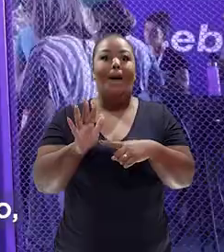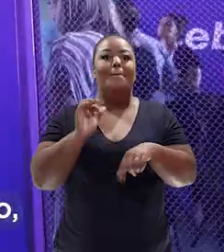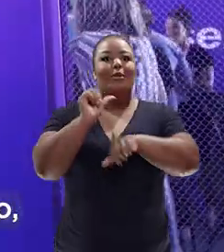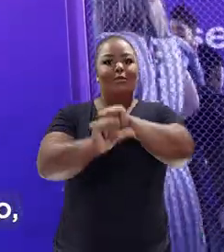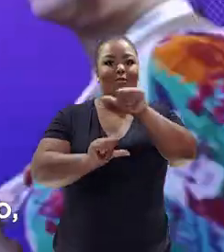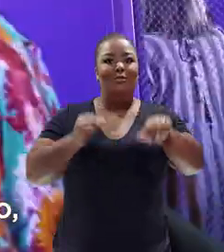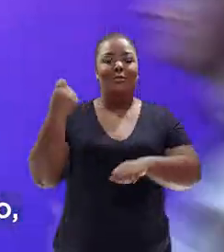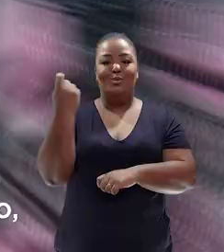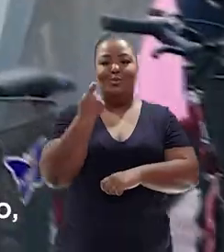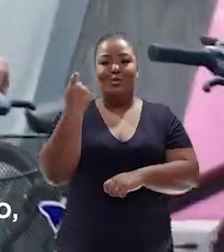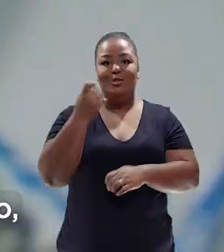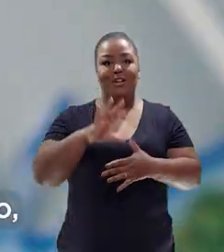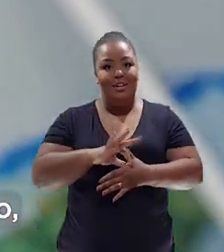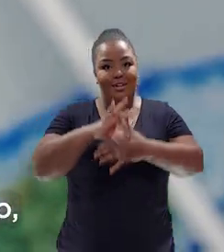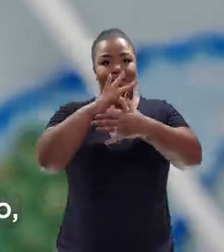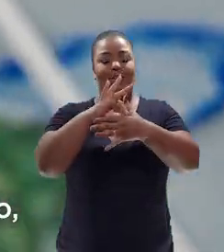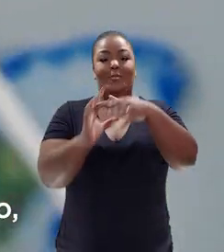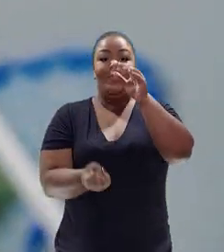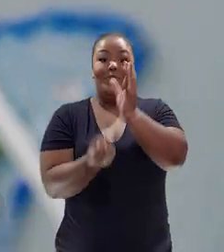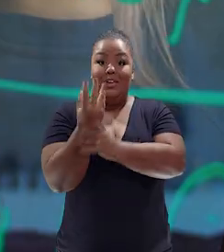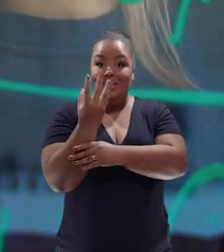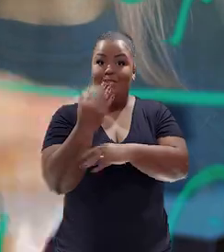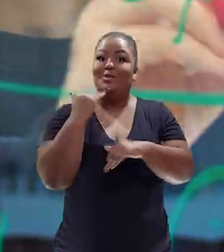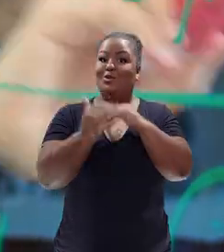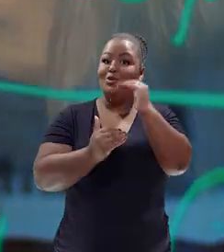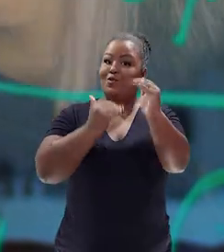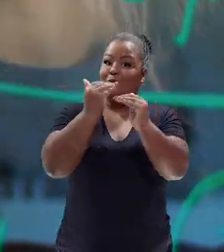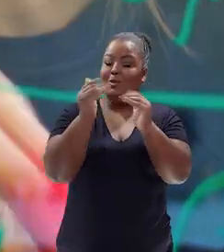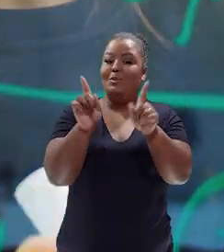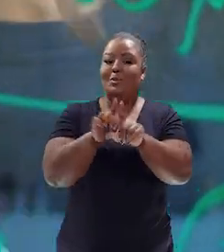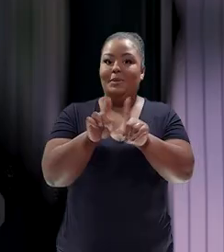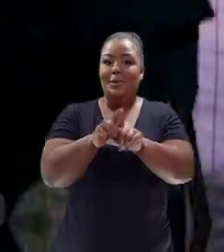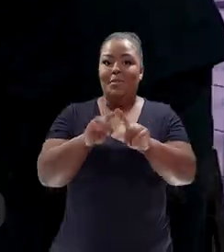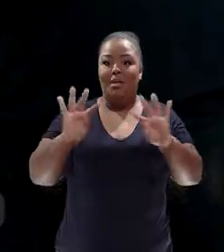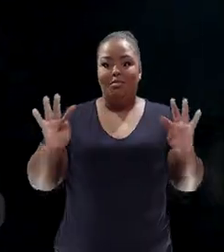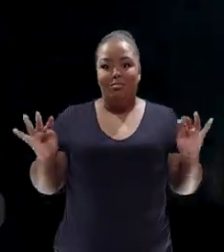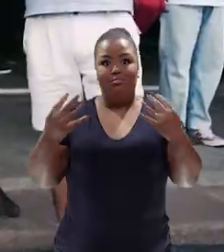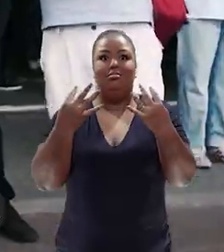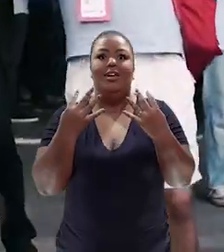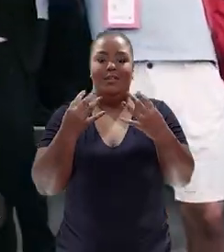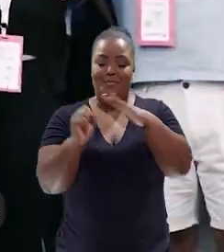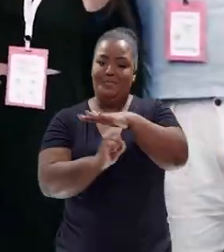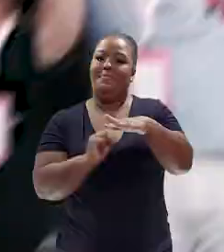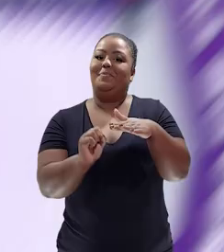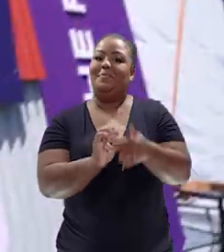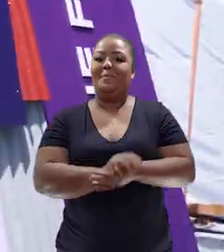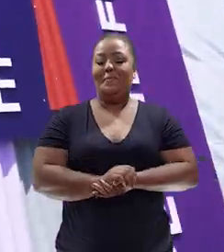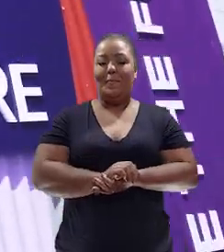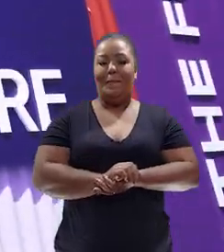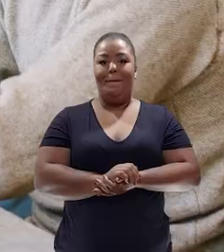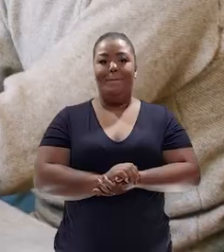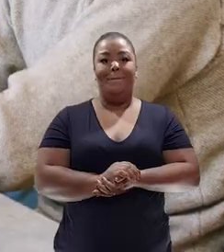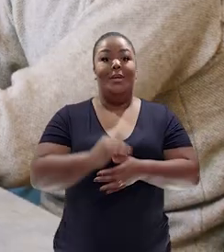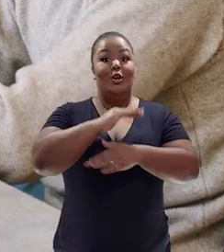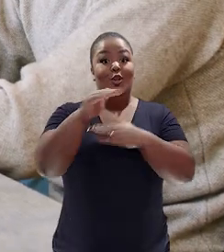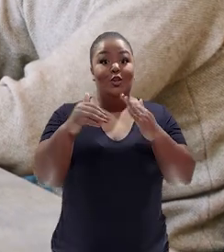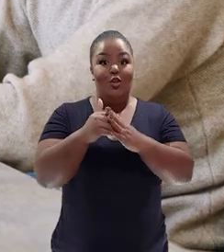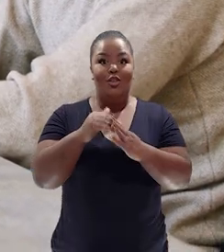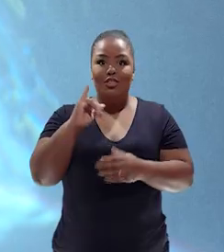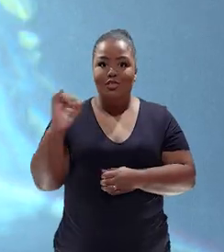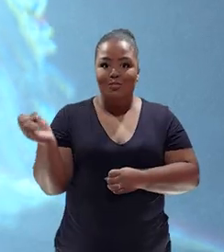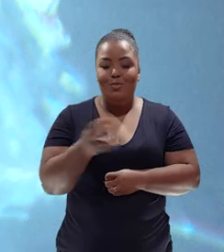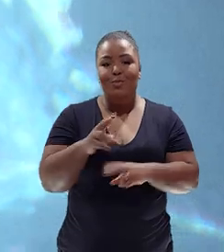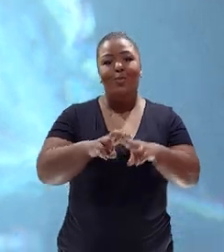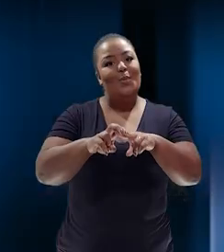tornar o Rio Grande do Sul líder na criação, no desenvolvimento e na atração de startups. Toda essa